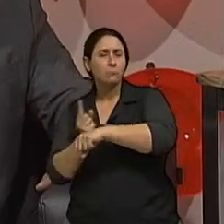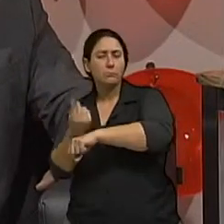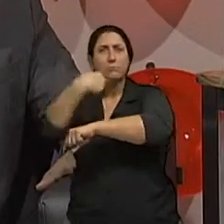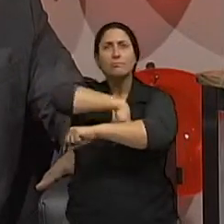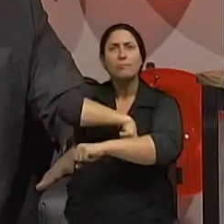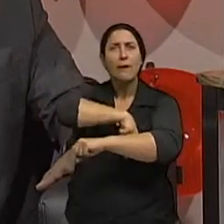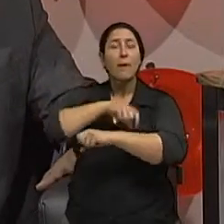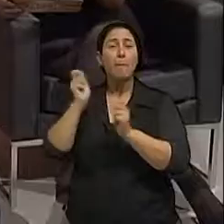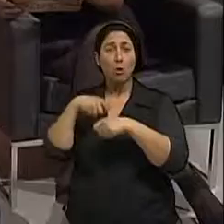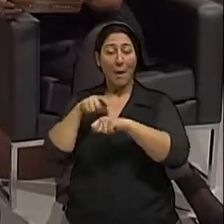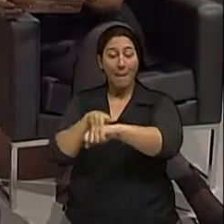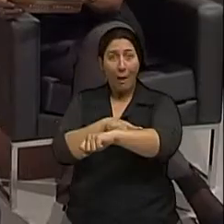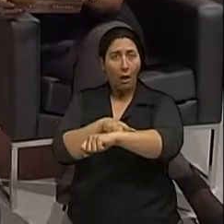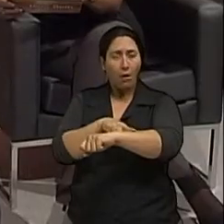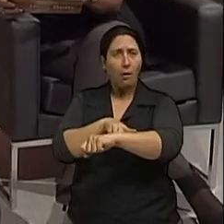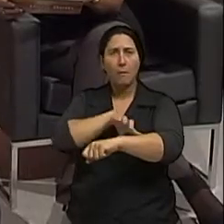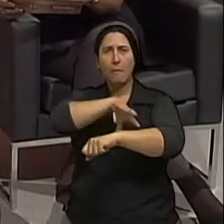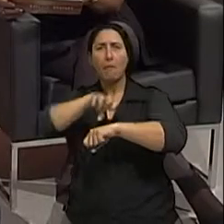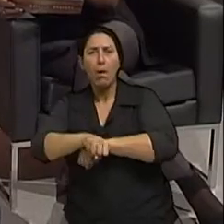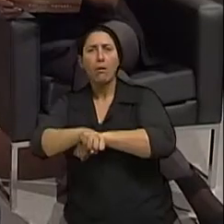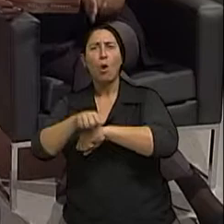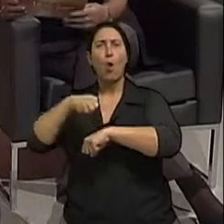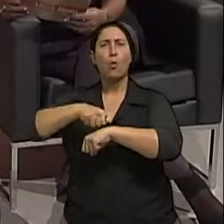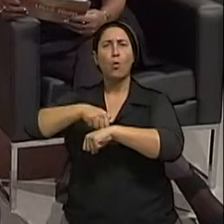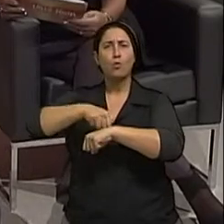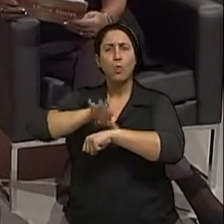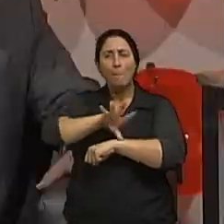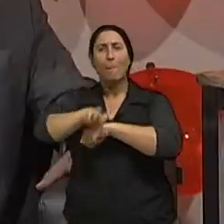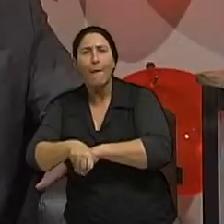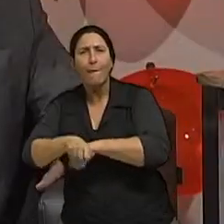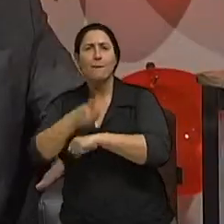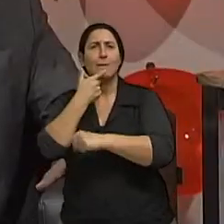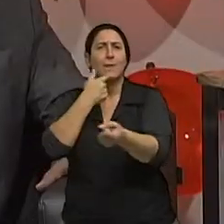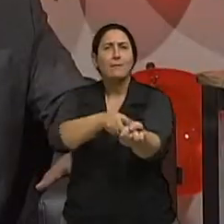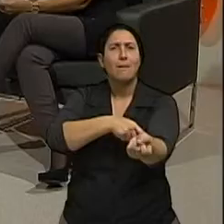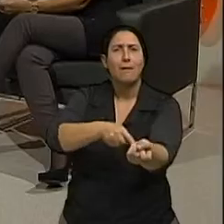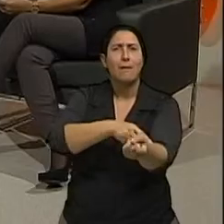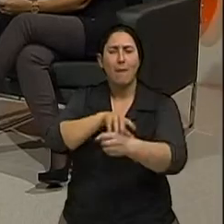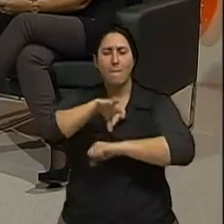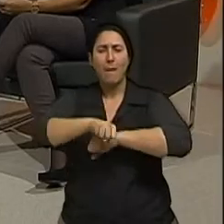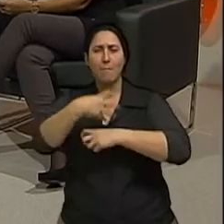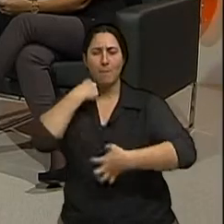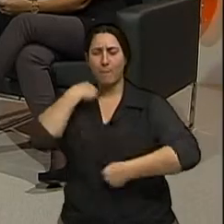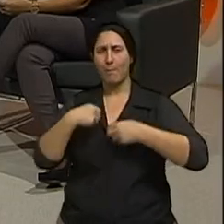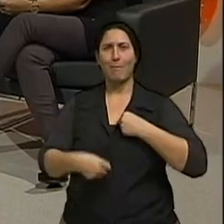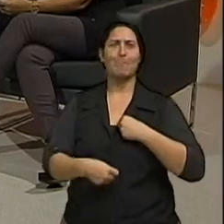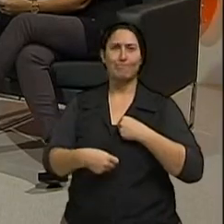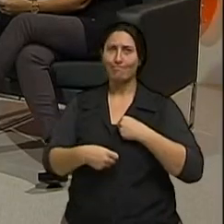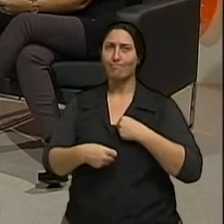outros órgãos. Ou seja, ele é um pouco agressivo? Muito agressivo. É o câncer mais agressivo de pele. E é muito comum esse também?